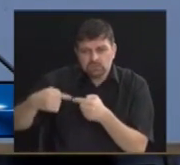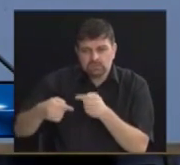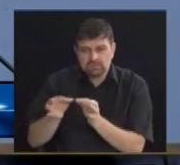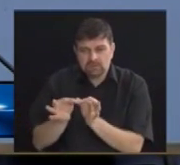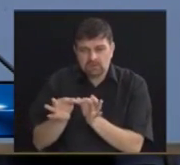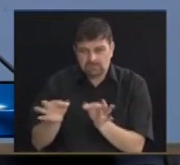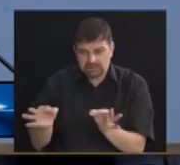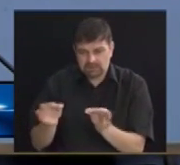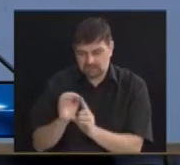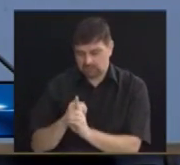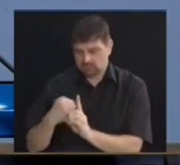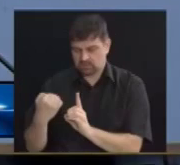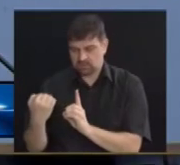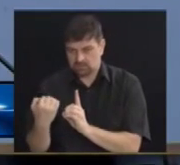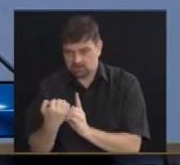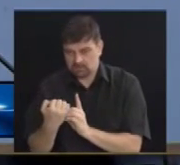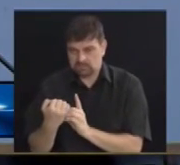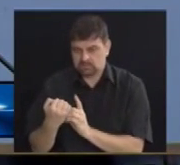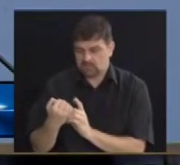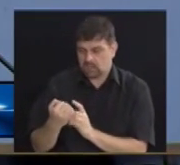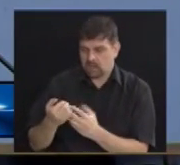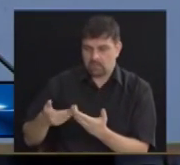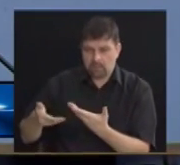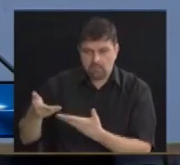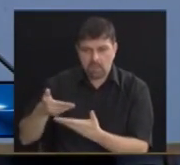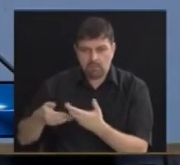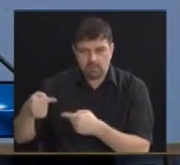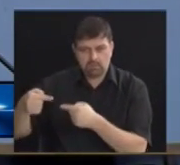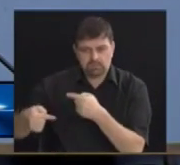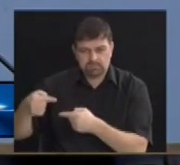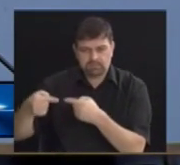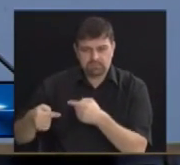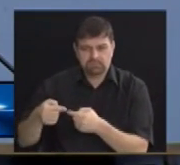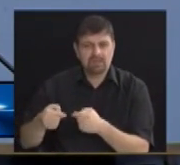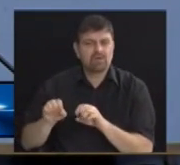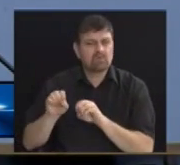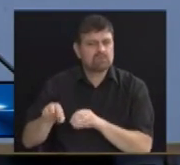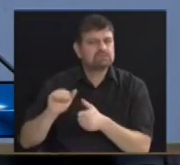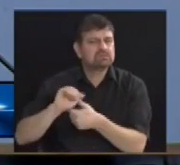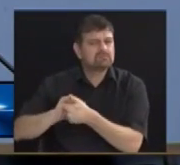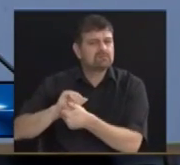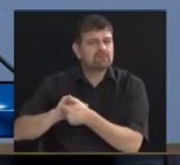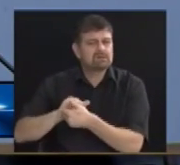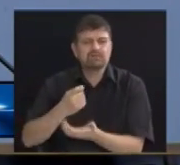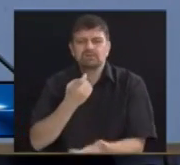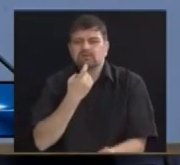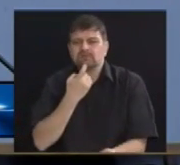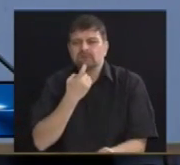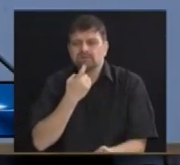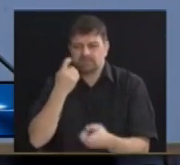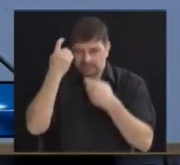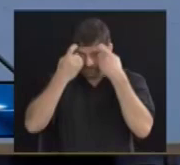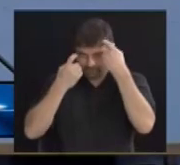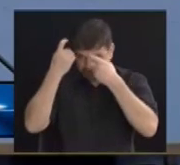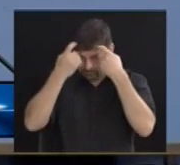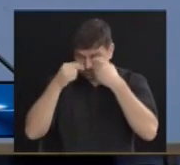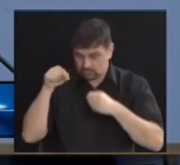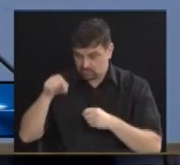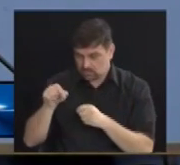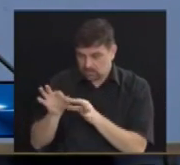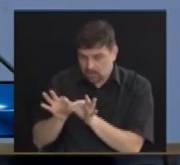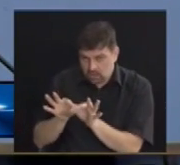alguns setores da sociedade, preocupado com a qualidade do ensino, preocupado com a educação na nossa cidade. Eles se